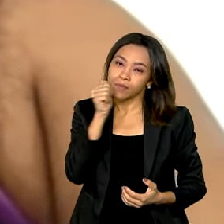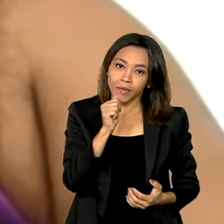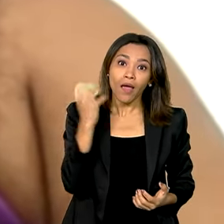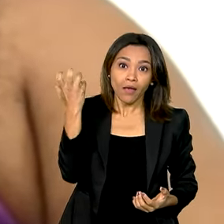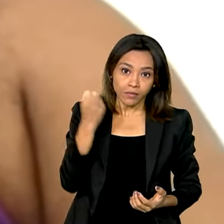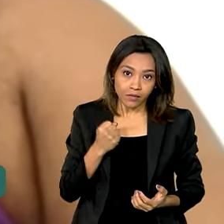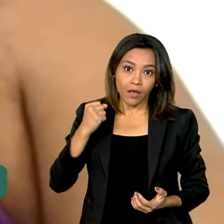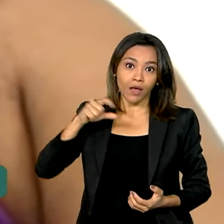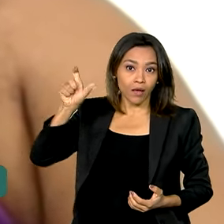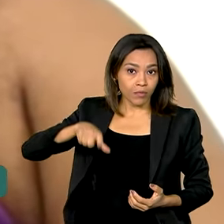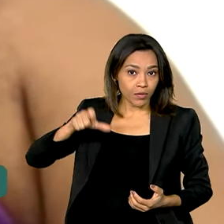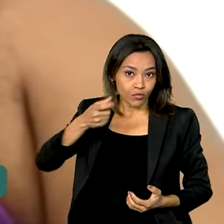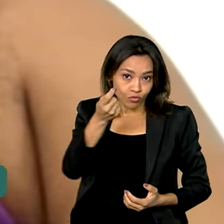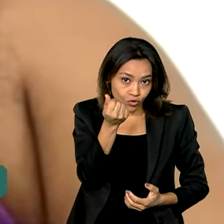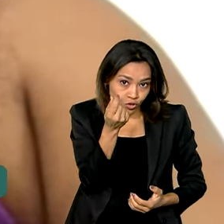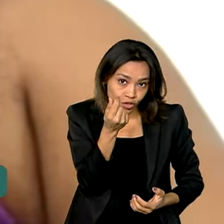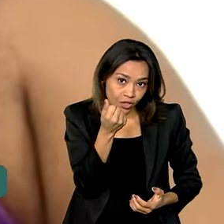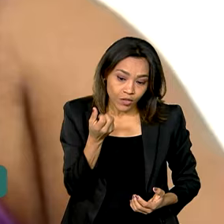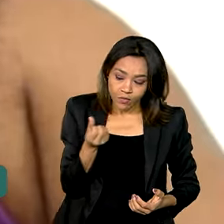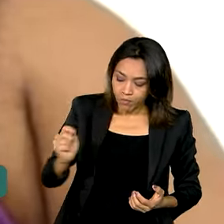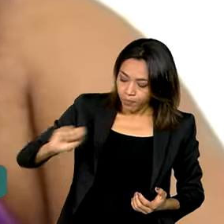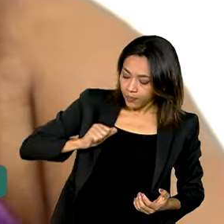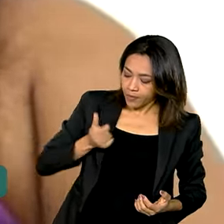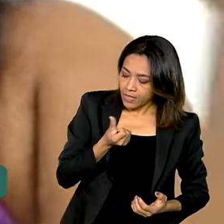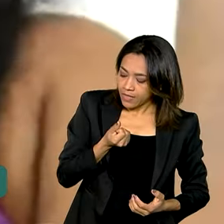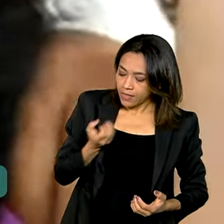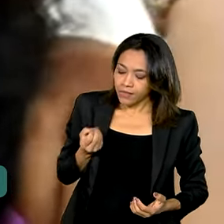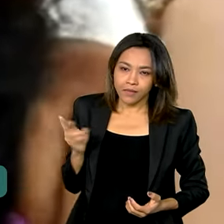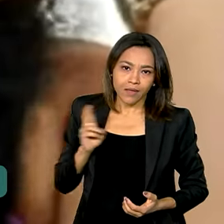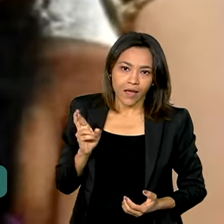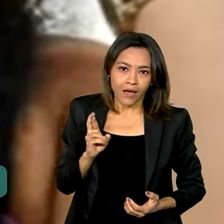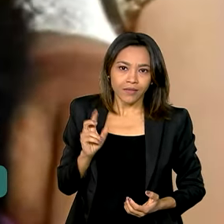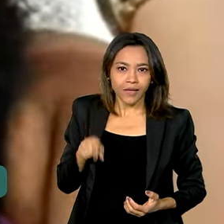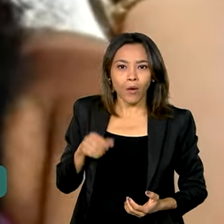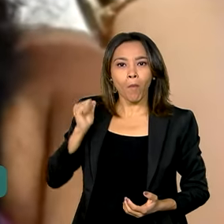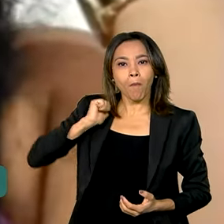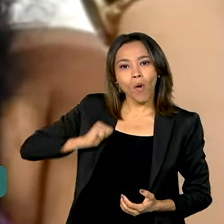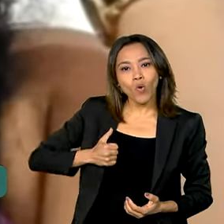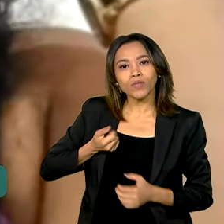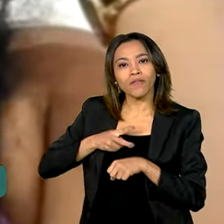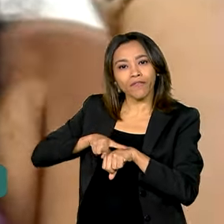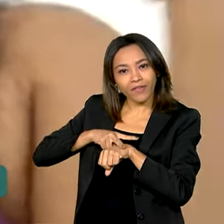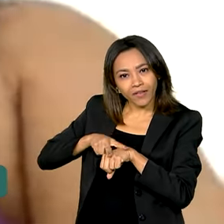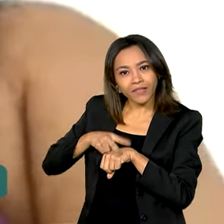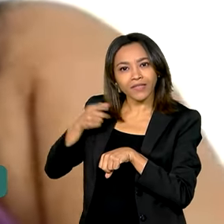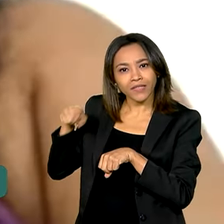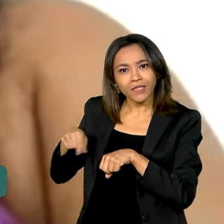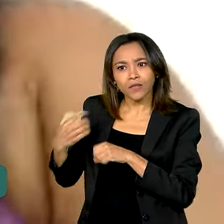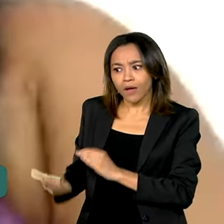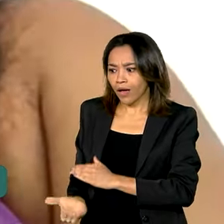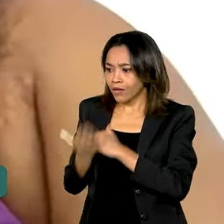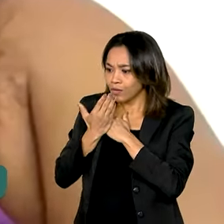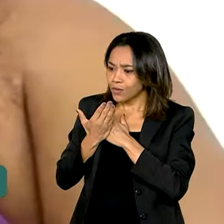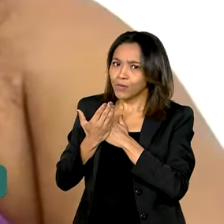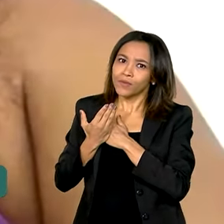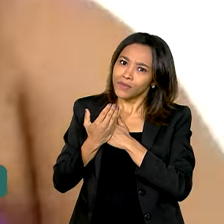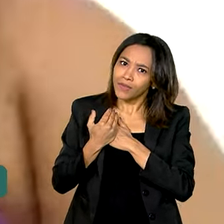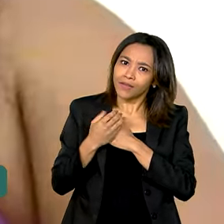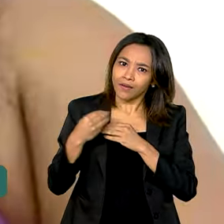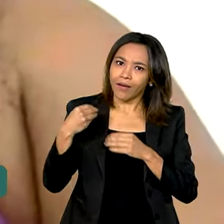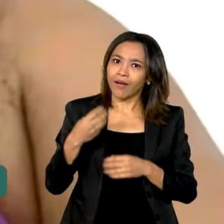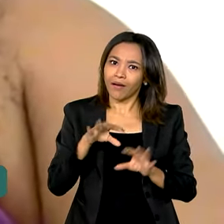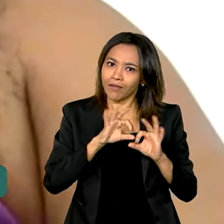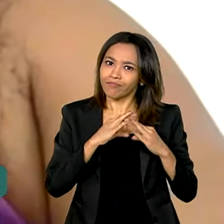Bolsa Verde. Os R$ 600 pagos a cada três meses ajudam no orçamento da agricultora,